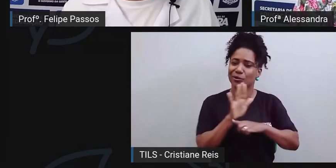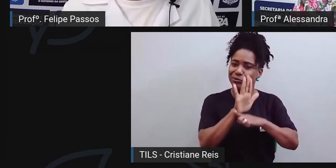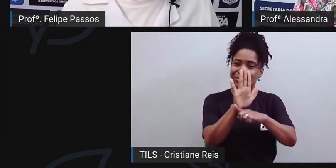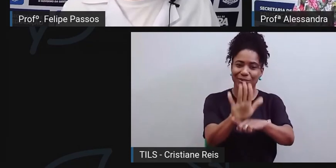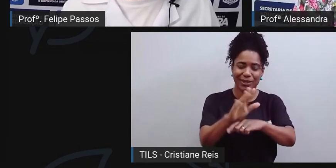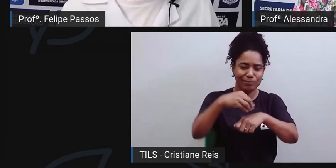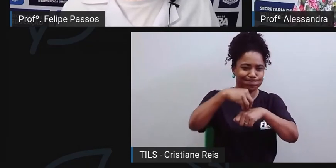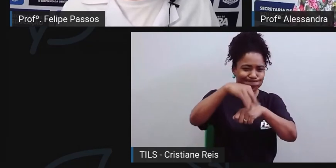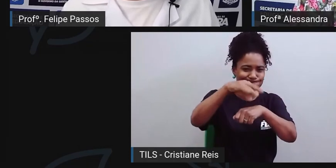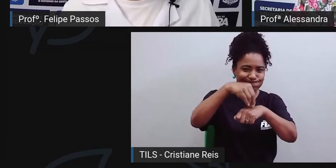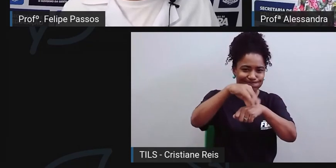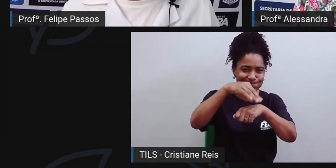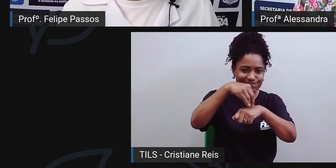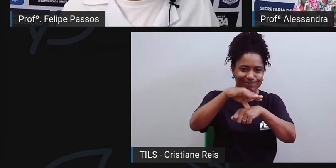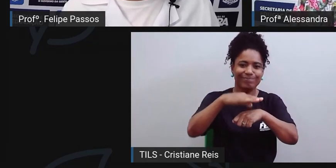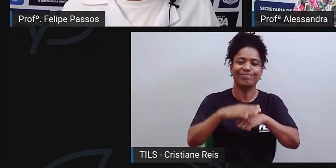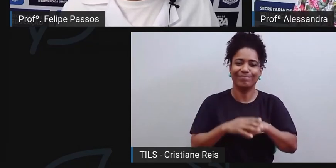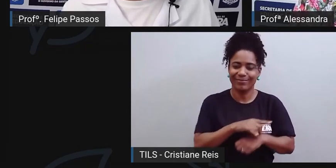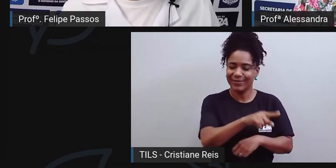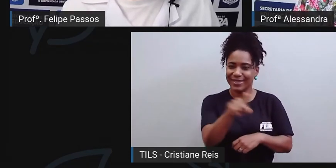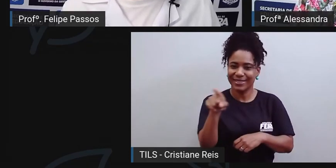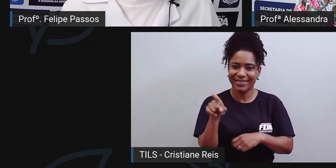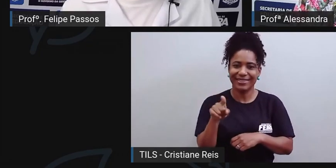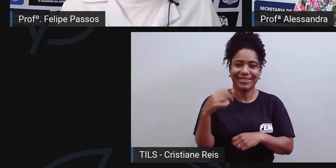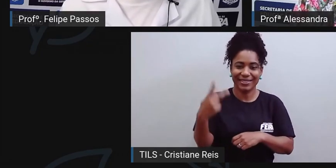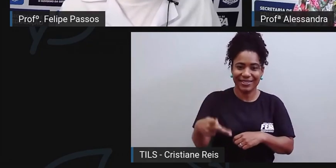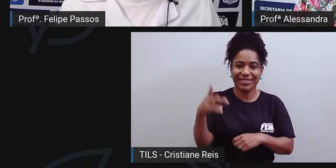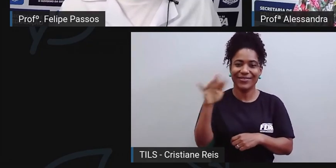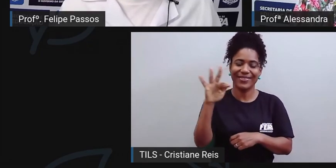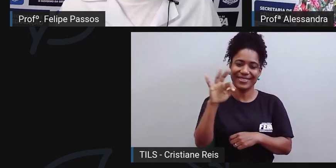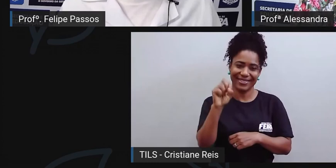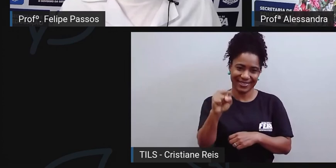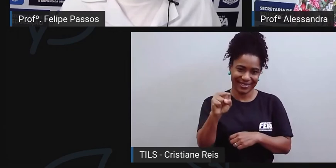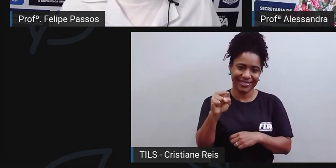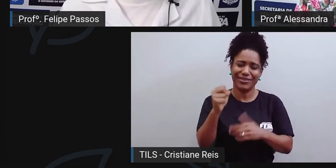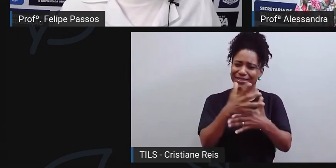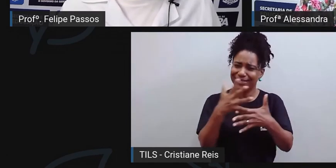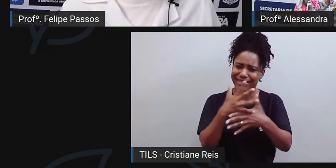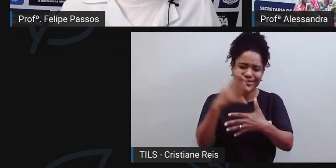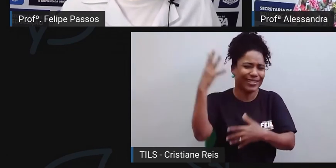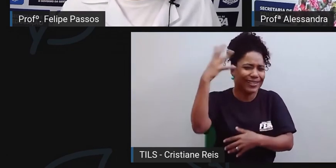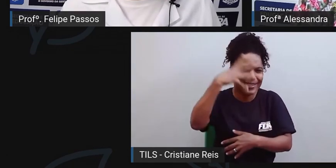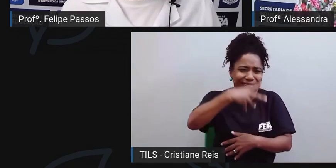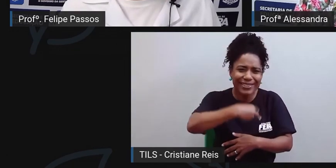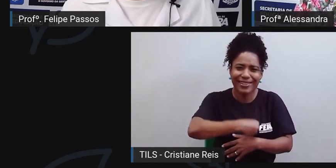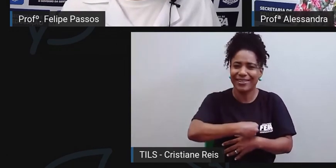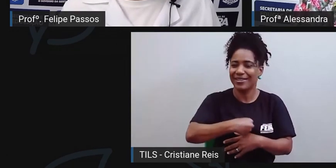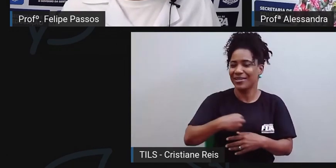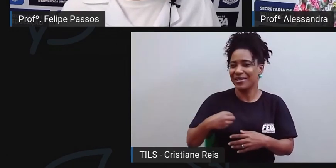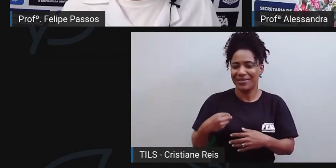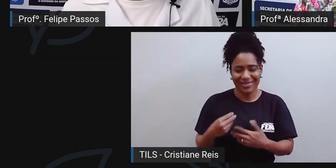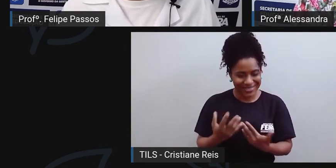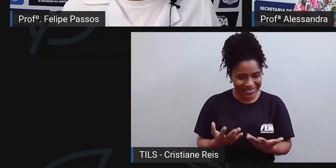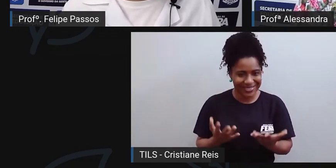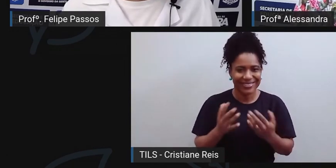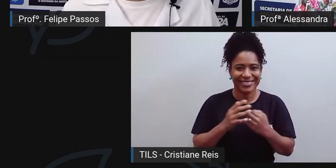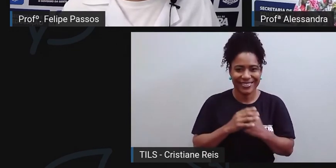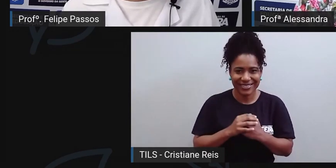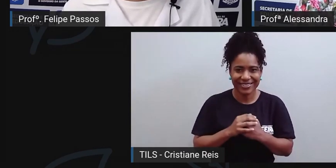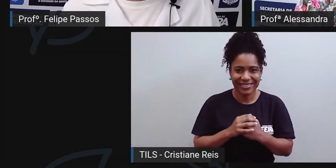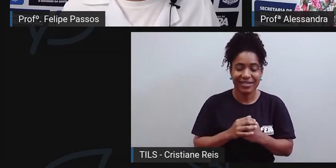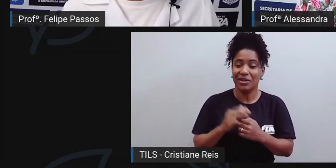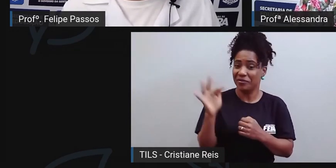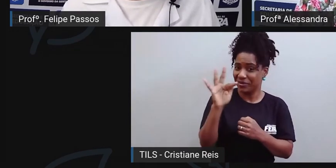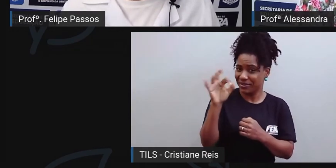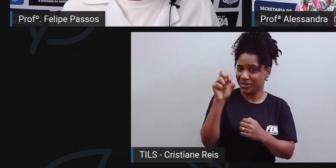um pouco com a questão da nossa cidade, com a cidade muito bonita, cidade muito dinâmica e tem muito a